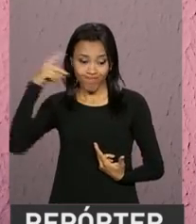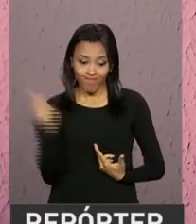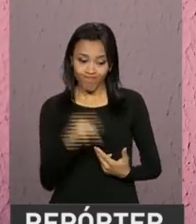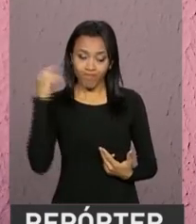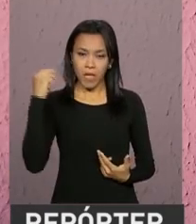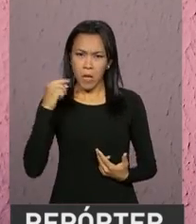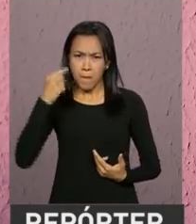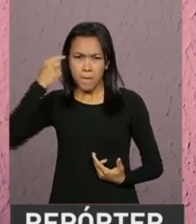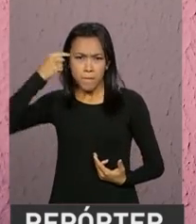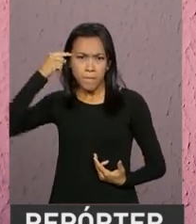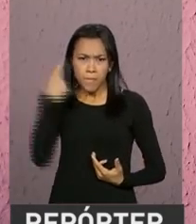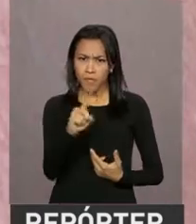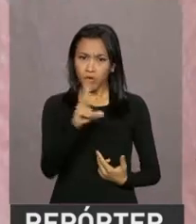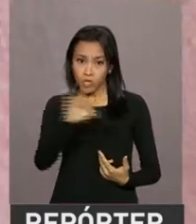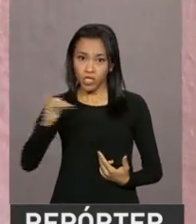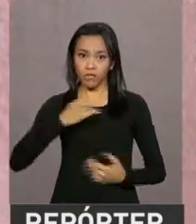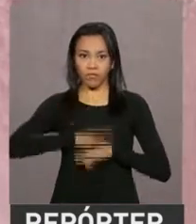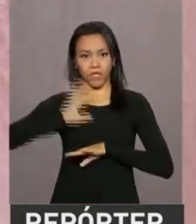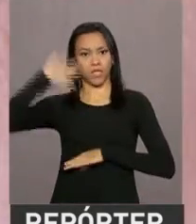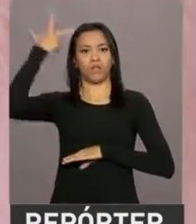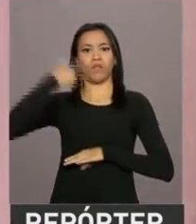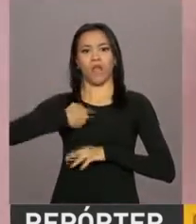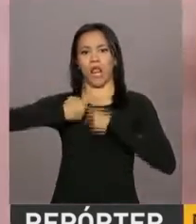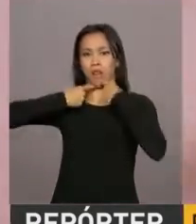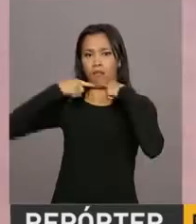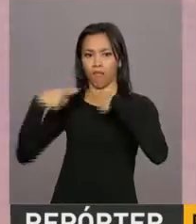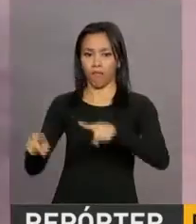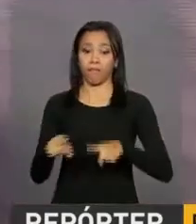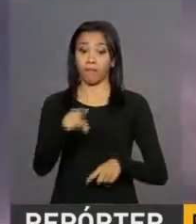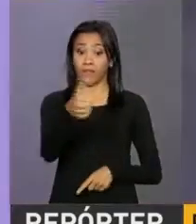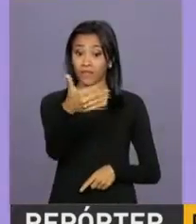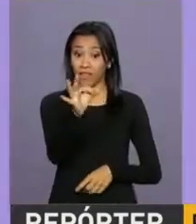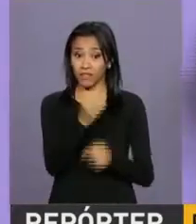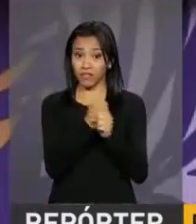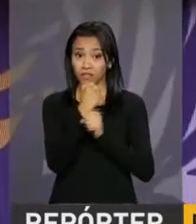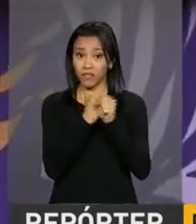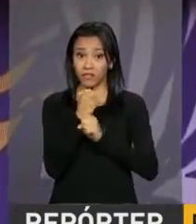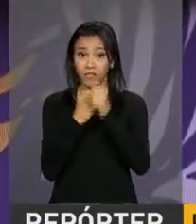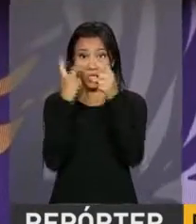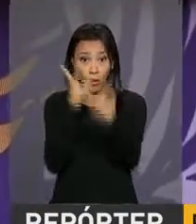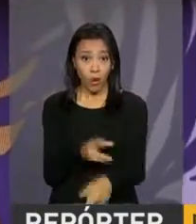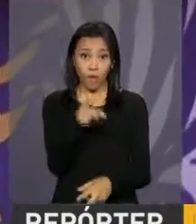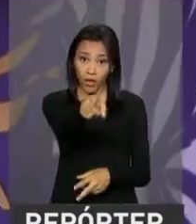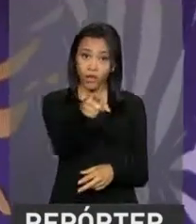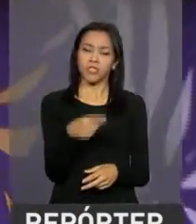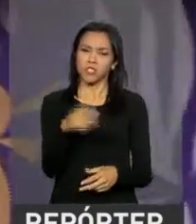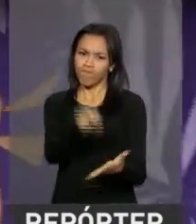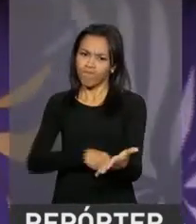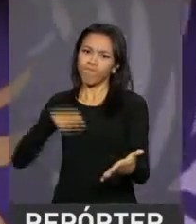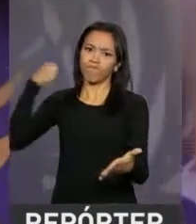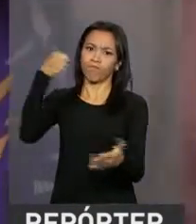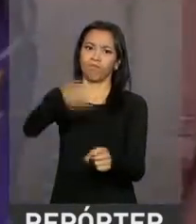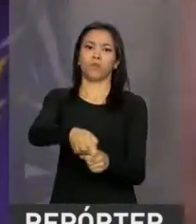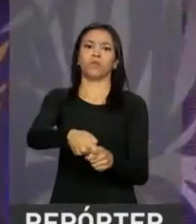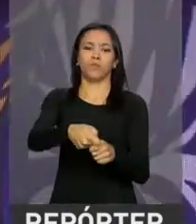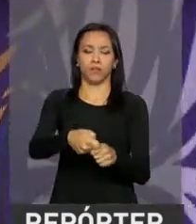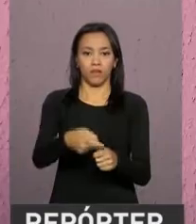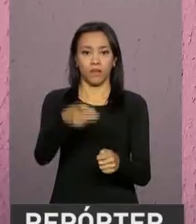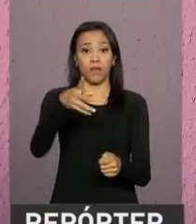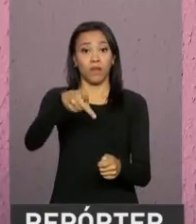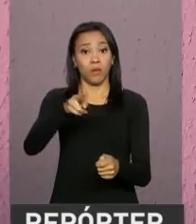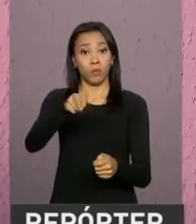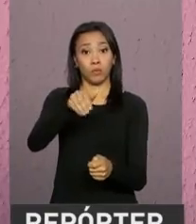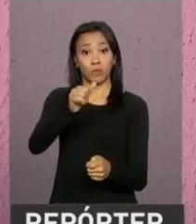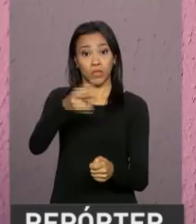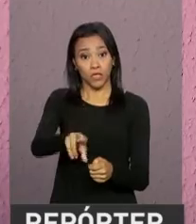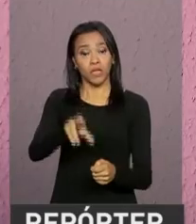ela tem que no primeiro dia tomar decisão. Há 10 anos, casos como este começaram a ser punidos com mais rigor e as vítimas passaram a